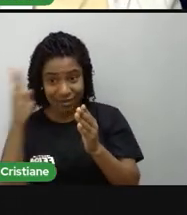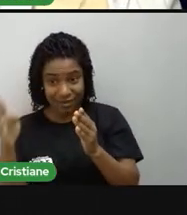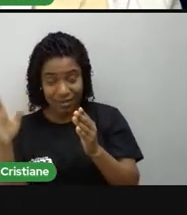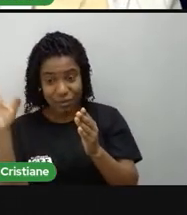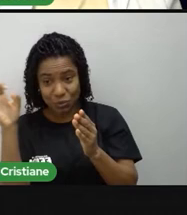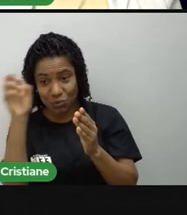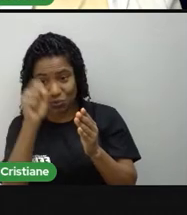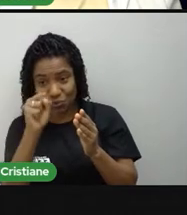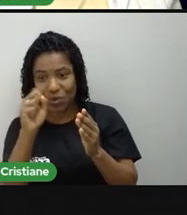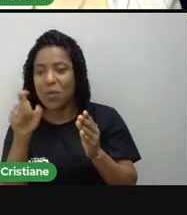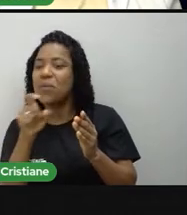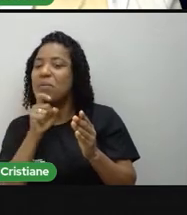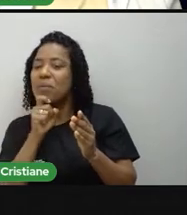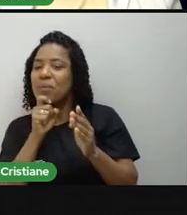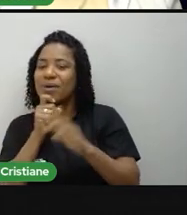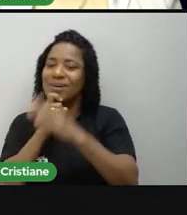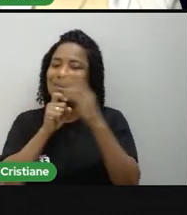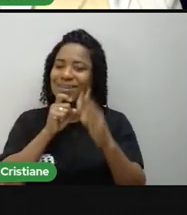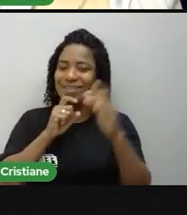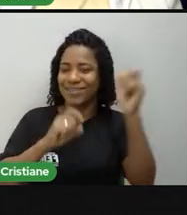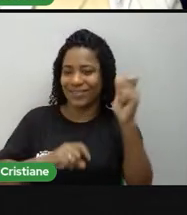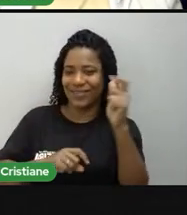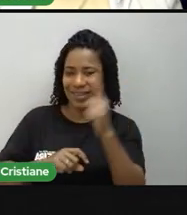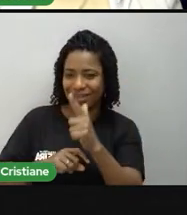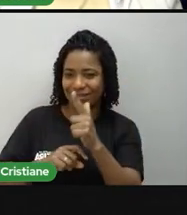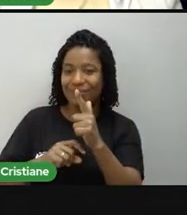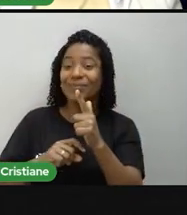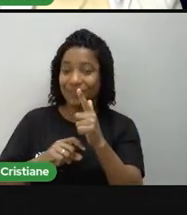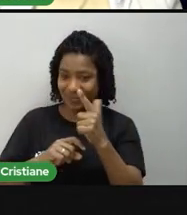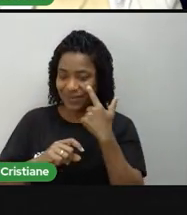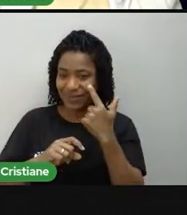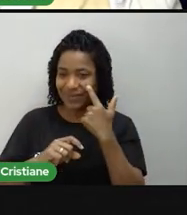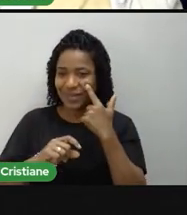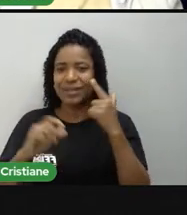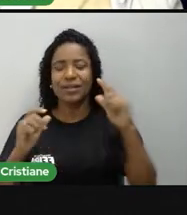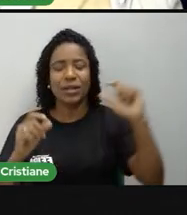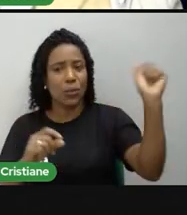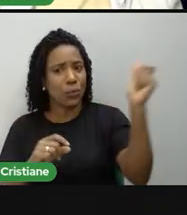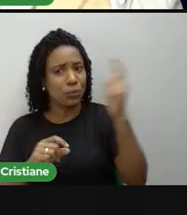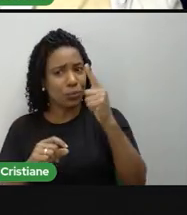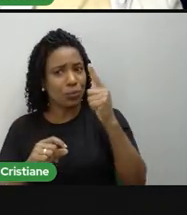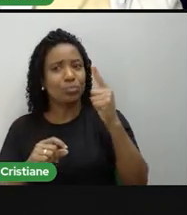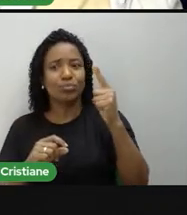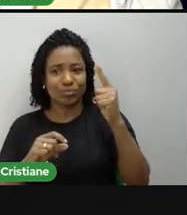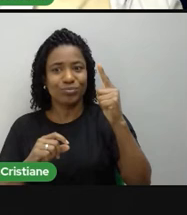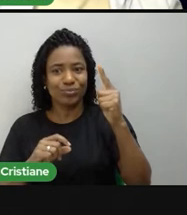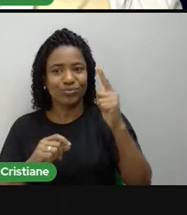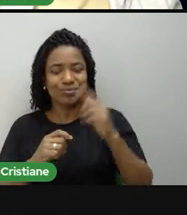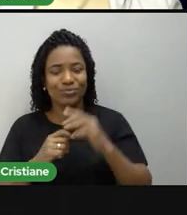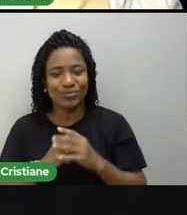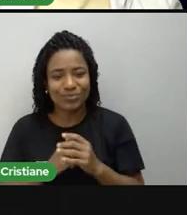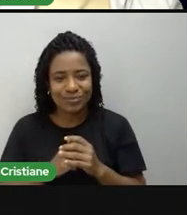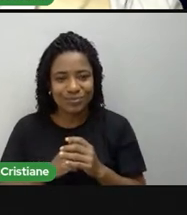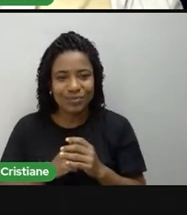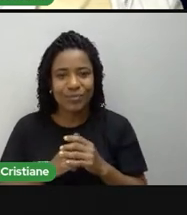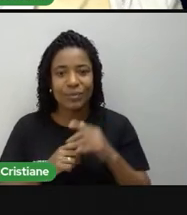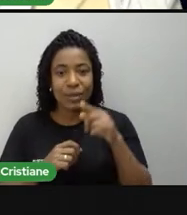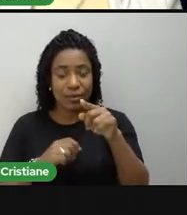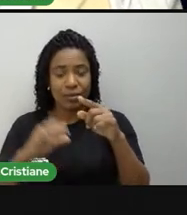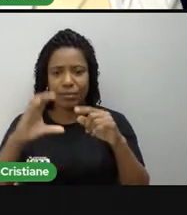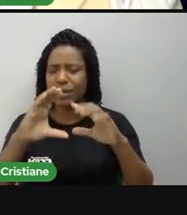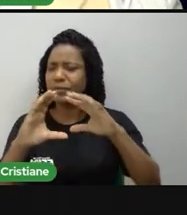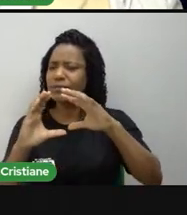inverno, aqui nesse período virou verão. Tá iluminadinho, todo bonitinho. Aqui na parte central,